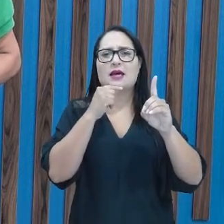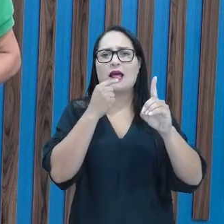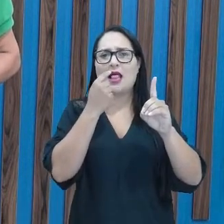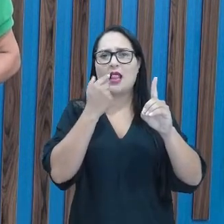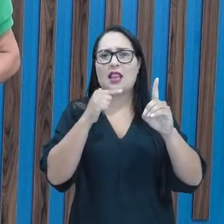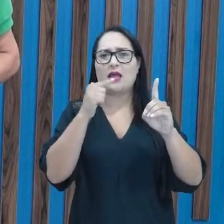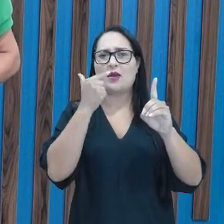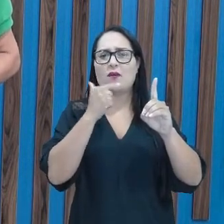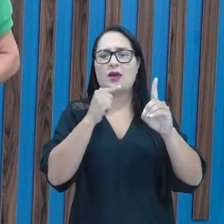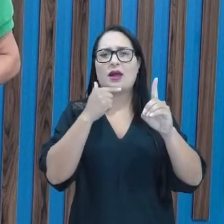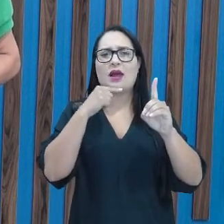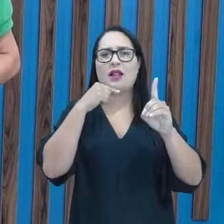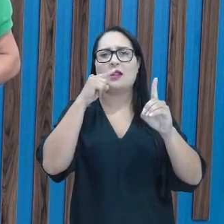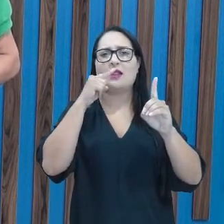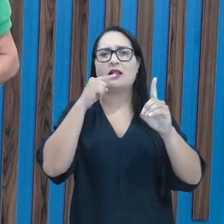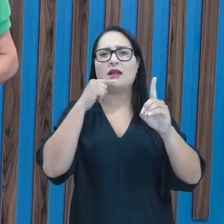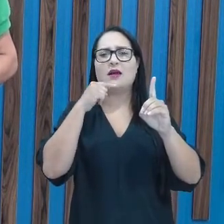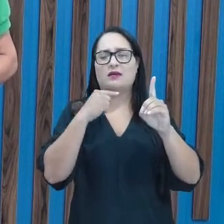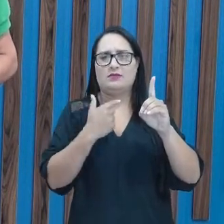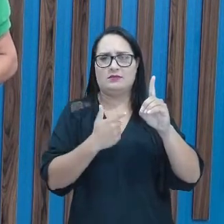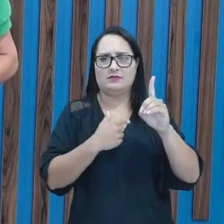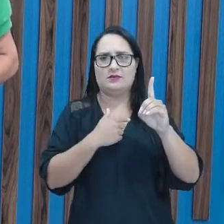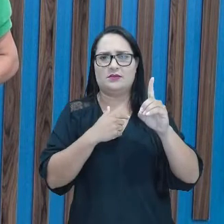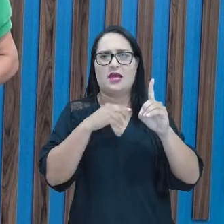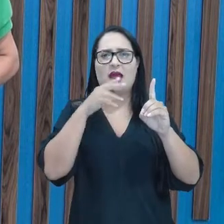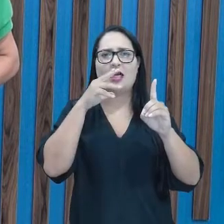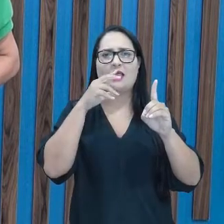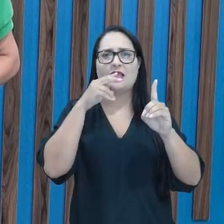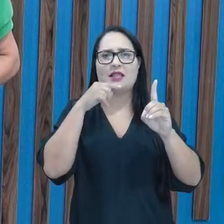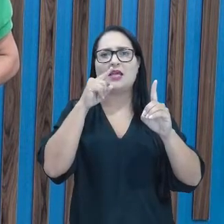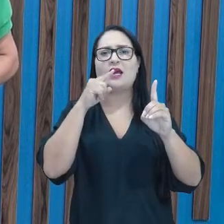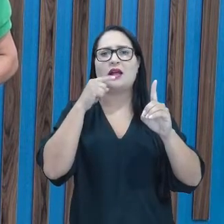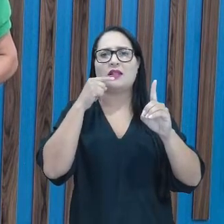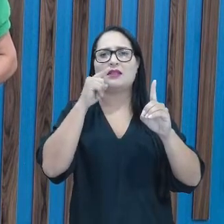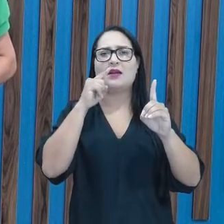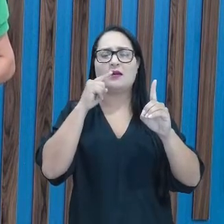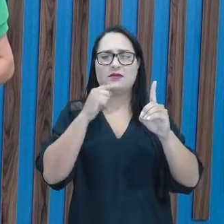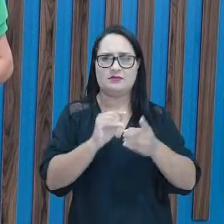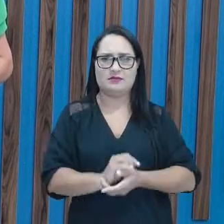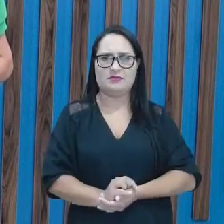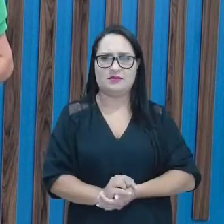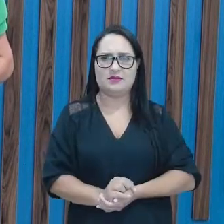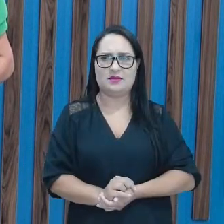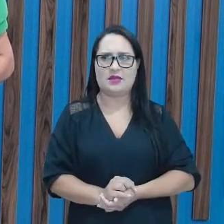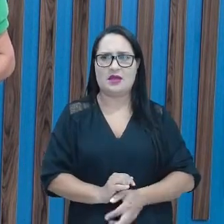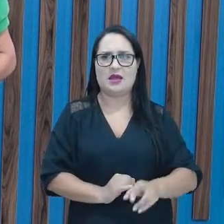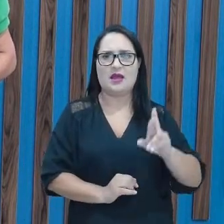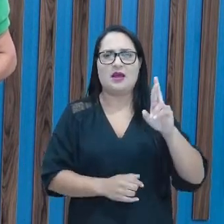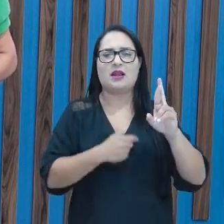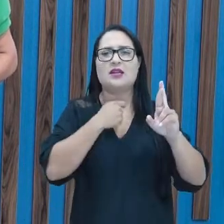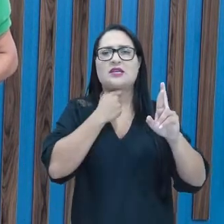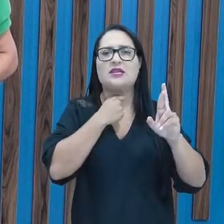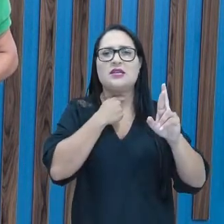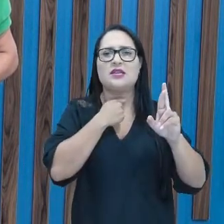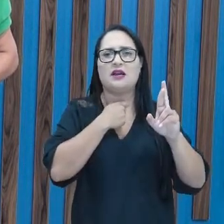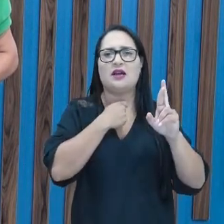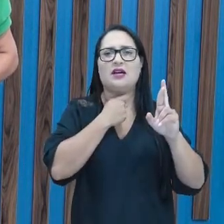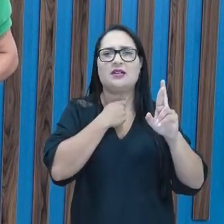língua que encosta no céu da boca, não é verdade? D, D Fala o R. R,